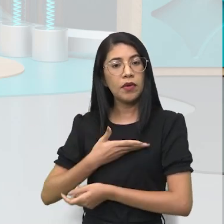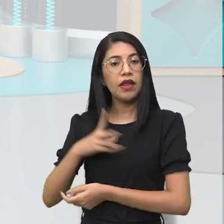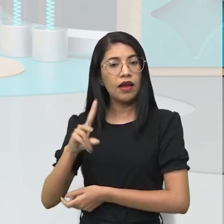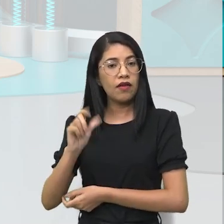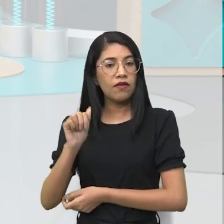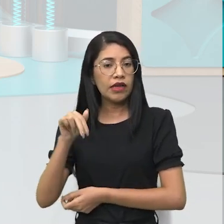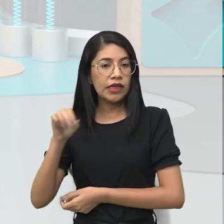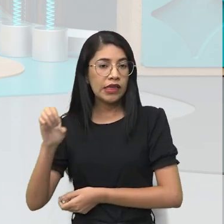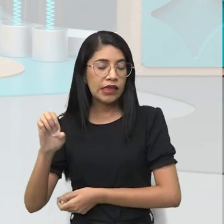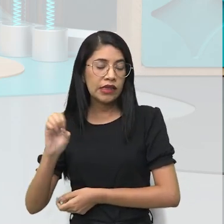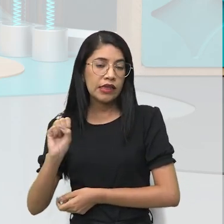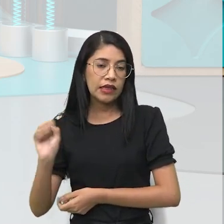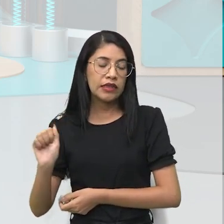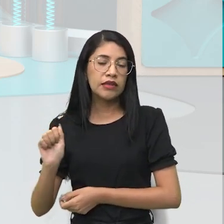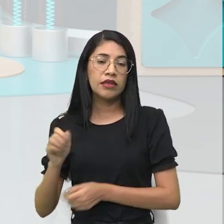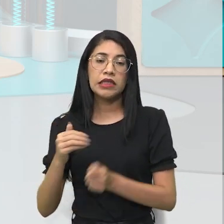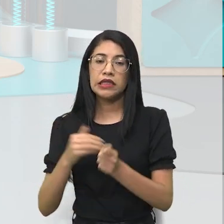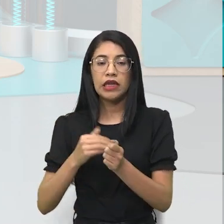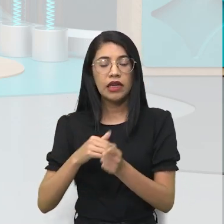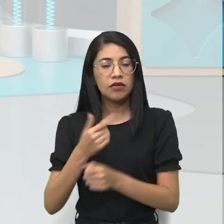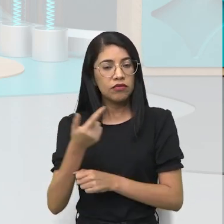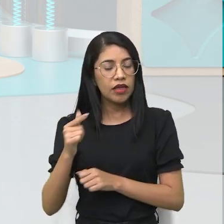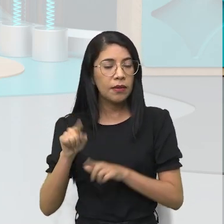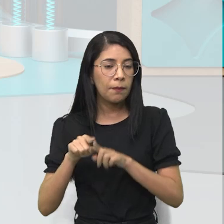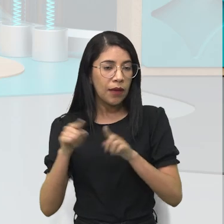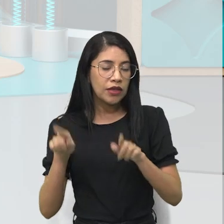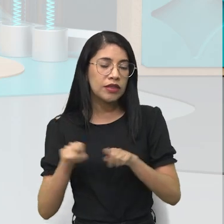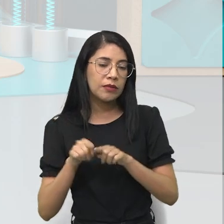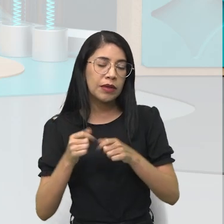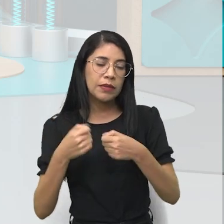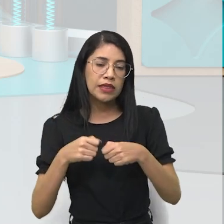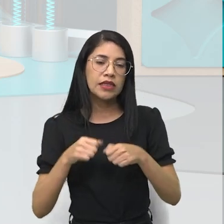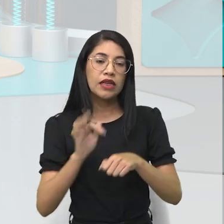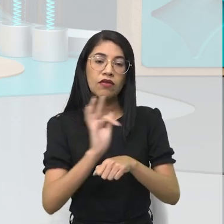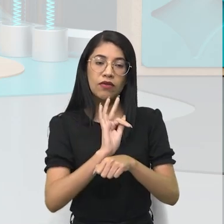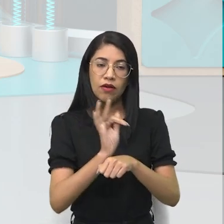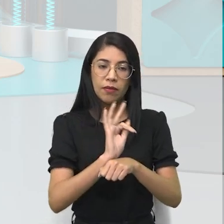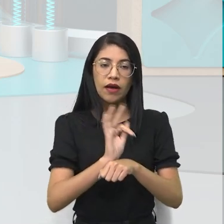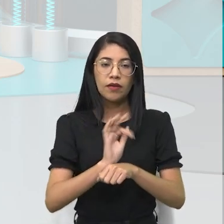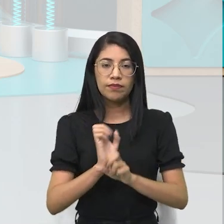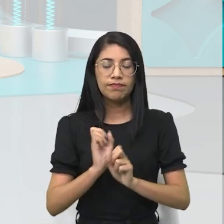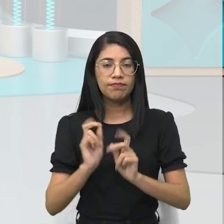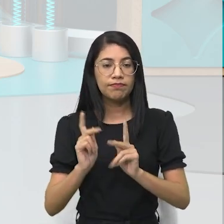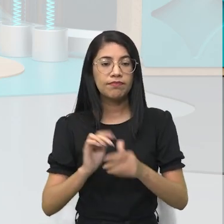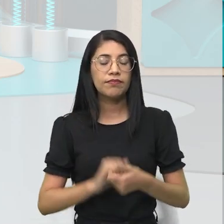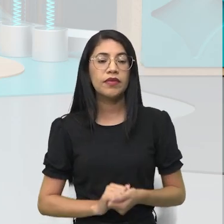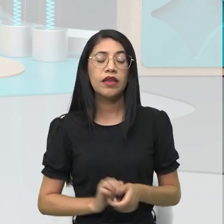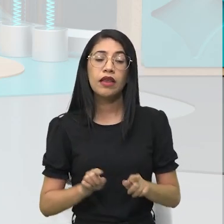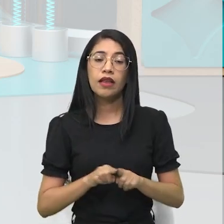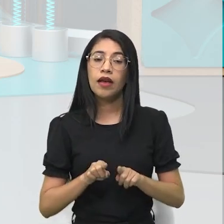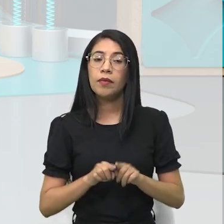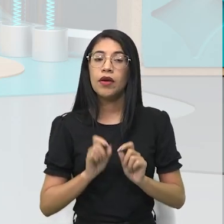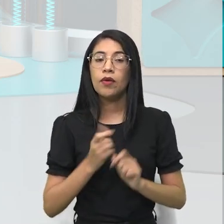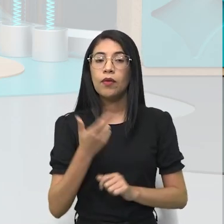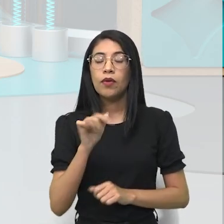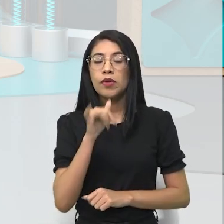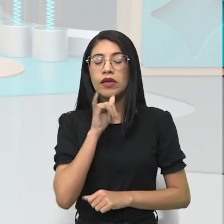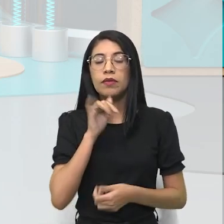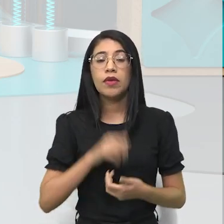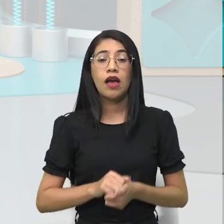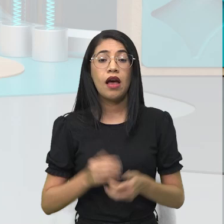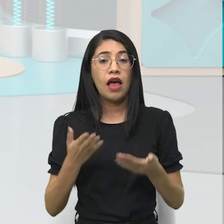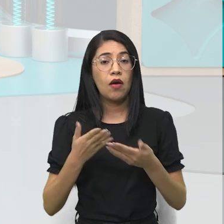tranquilo, né, não tem mistério também, mas tudo dentro da formalidade, outra forma, né, agora, para dar